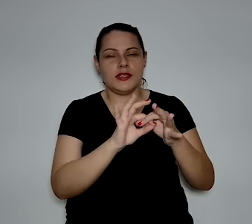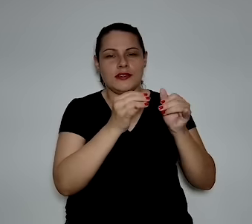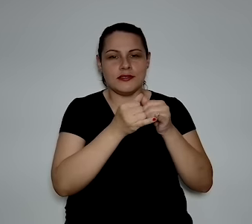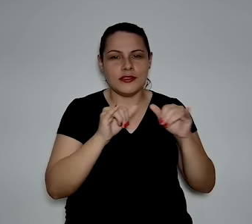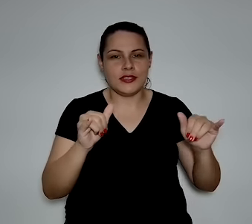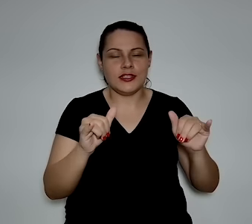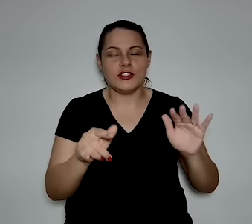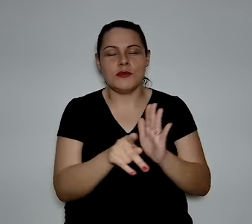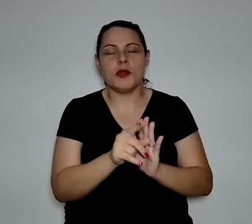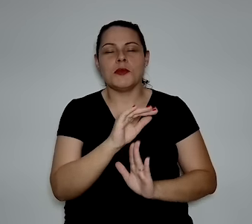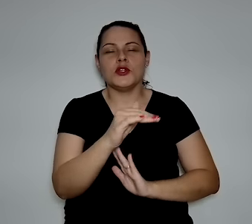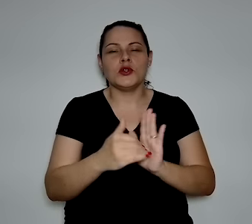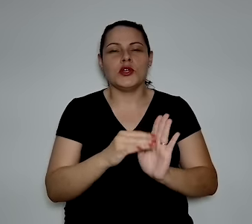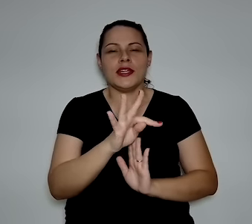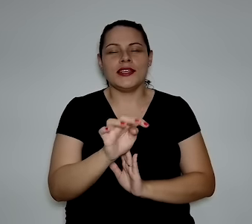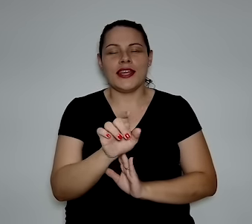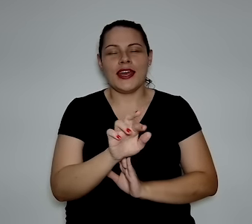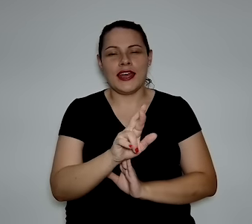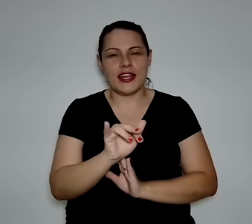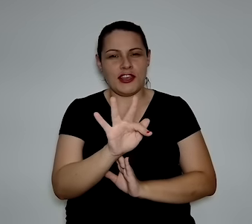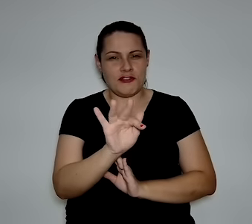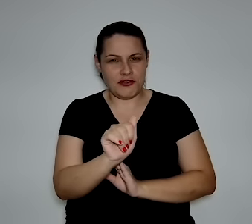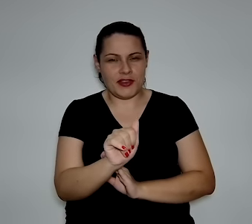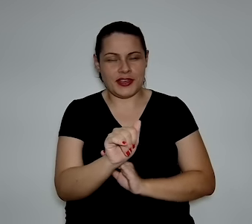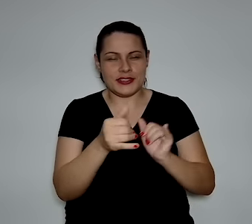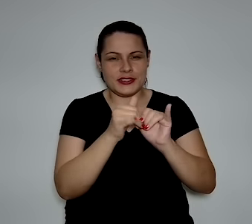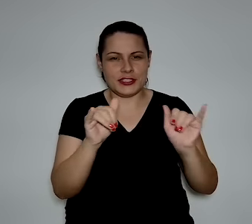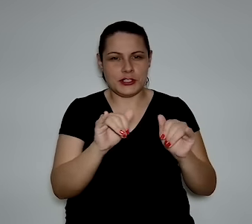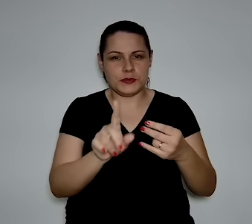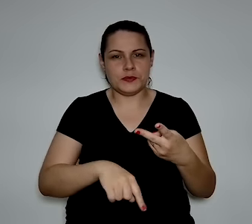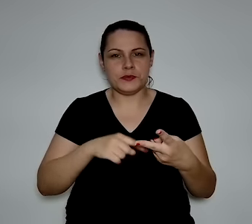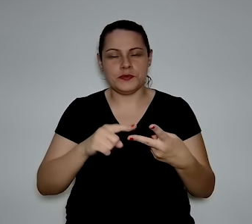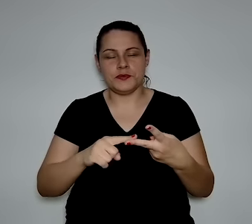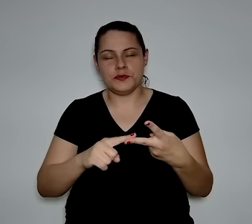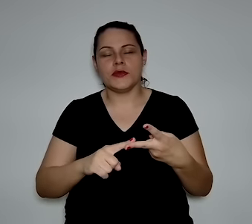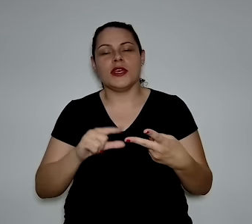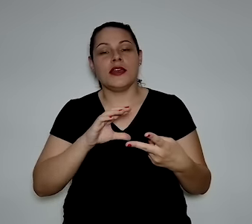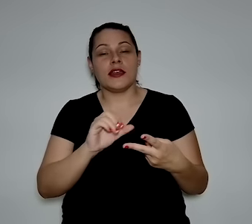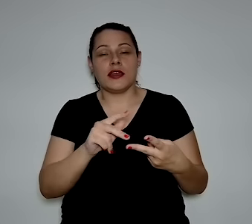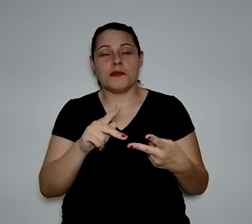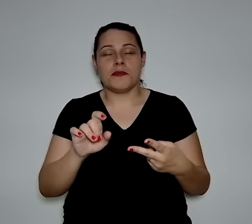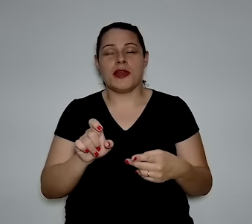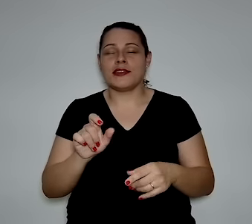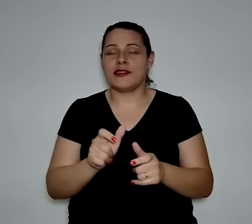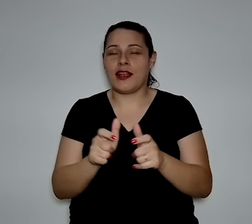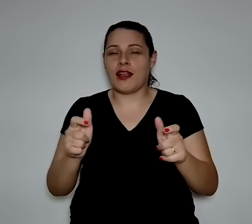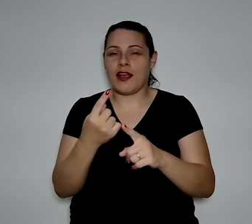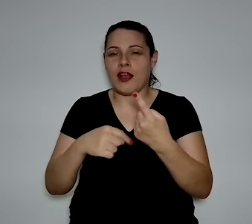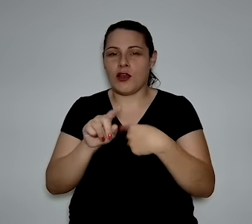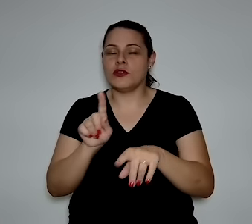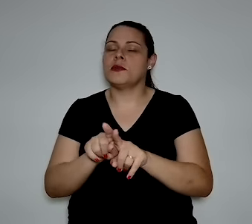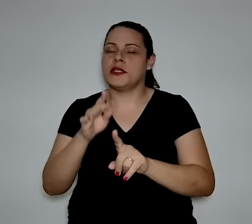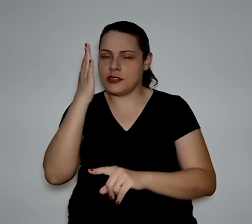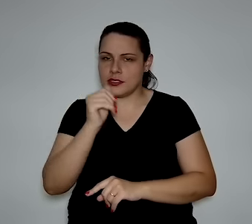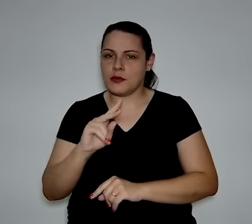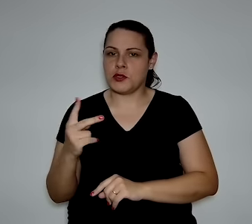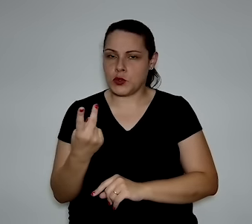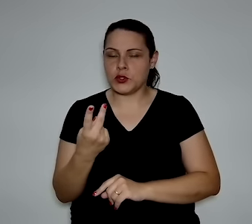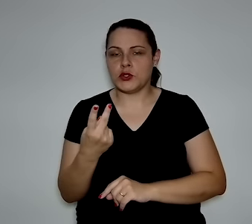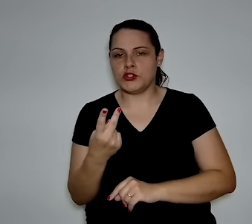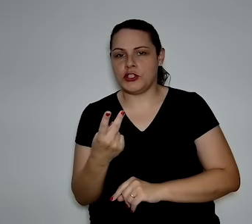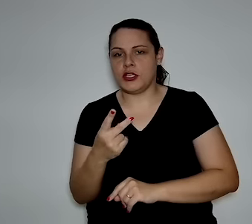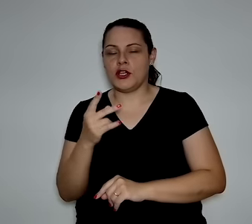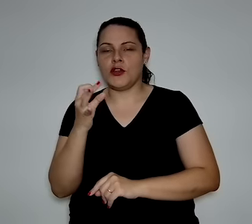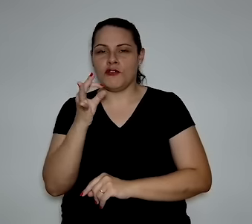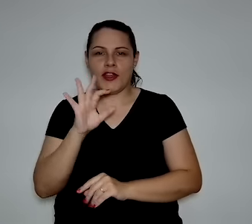vai estar atrelado à energia, às tarifas de energia. Nós temos um OPEX ainda relativamente alto, embora o hidrogênio verde...